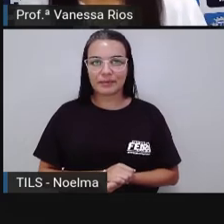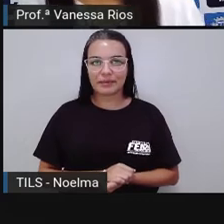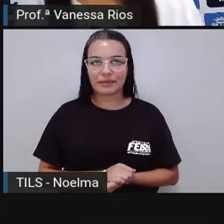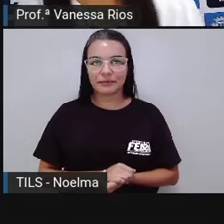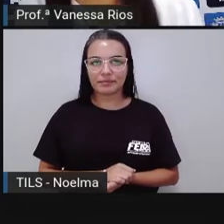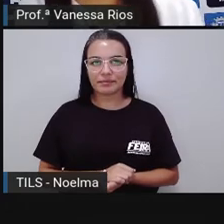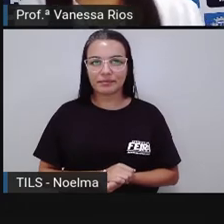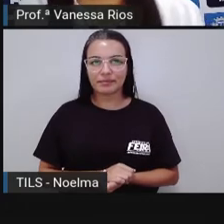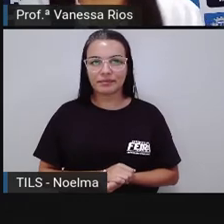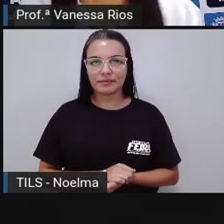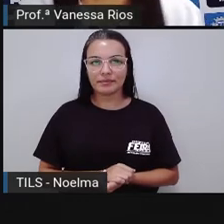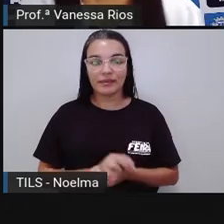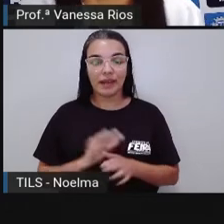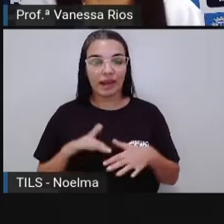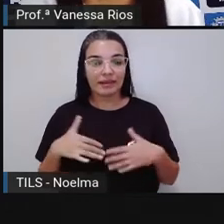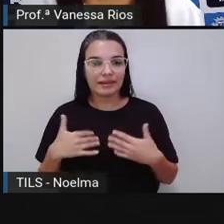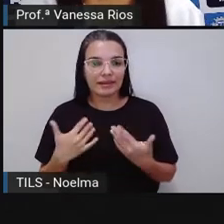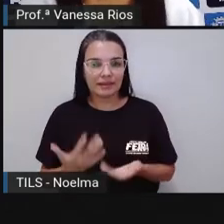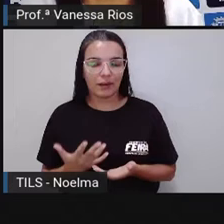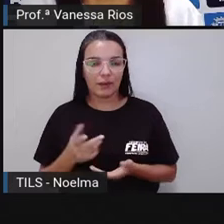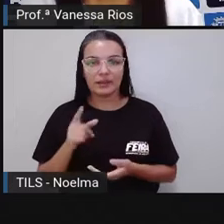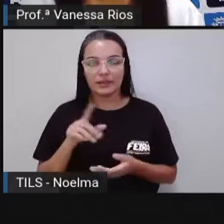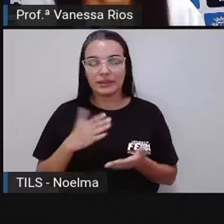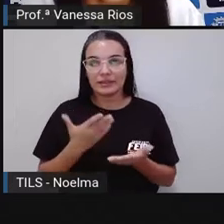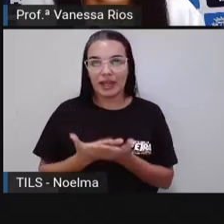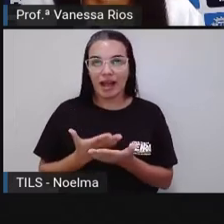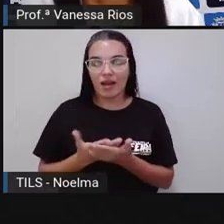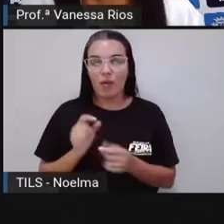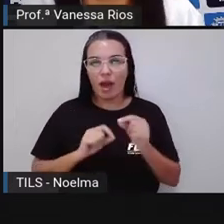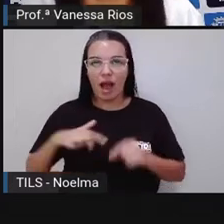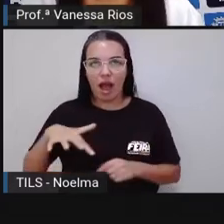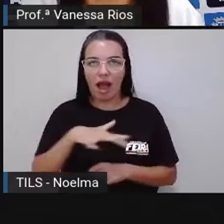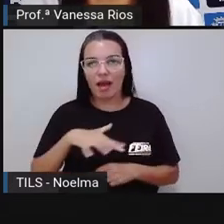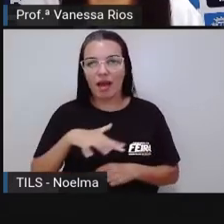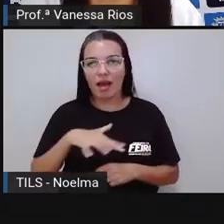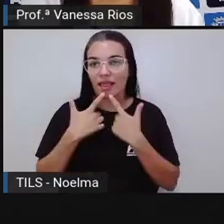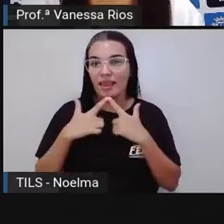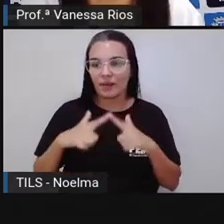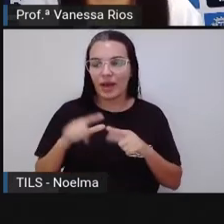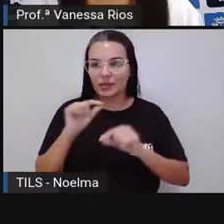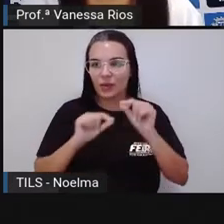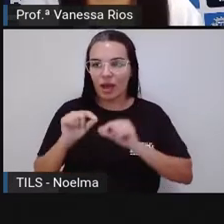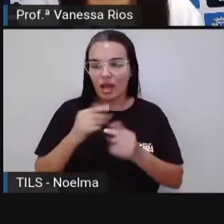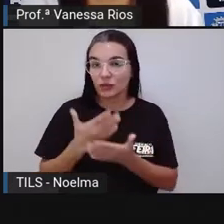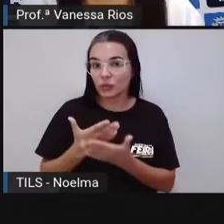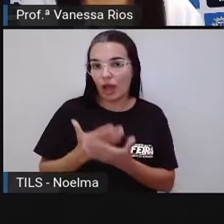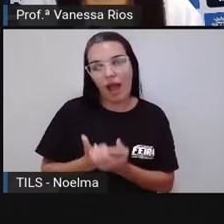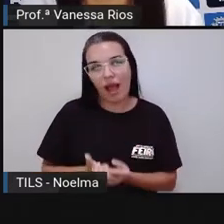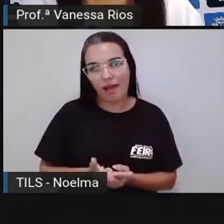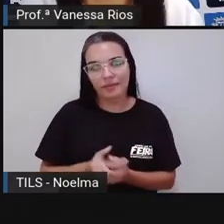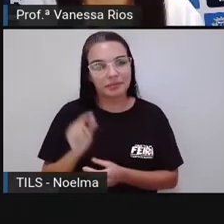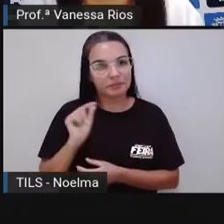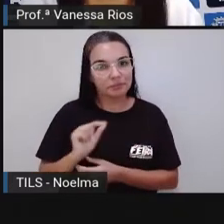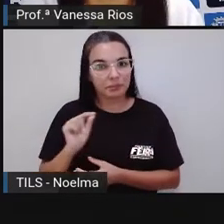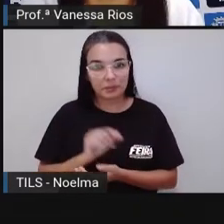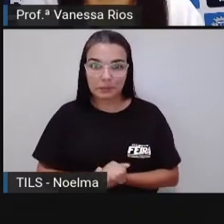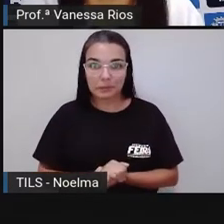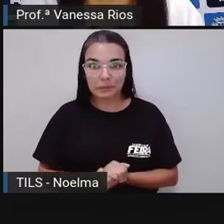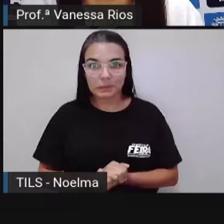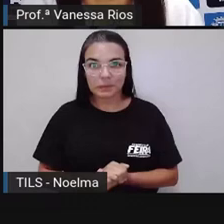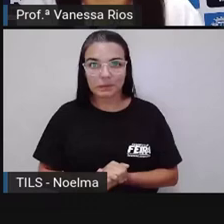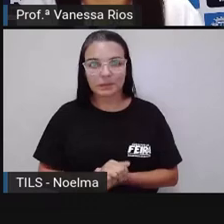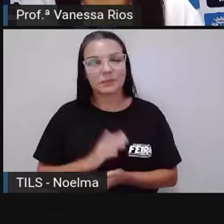Olhem só, turma, a nossa aula agora de linguagens, e nessa aula de linguagens, nós vamos estudar